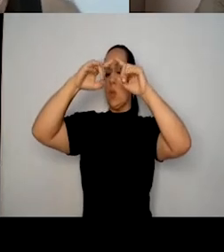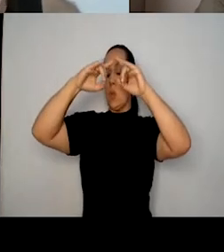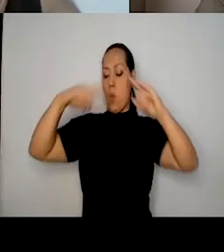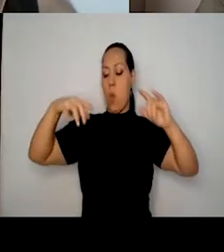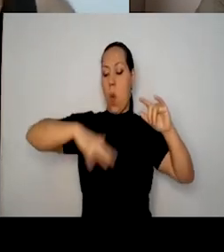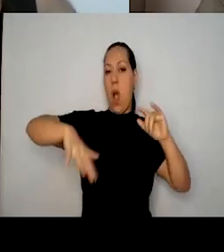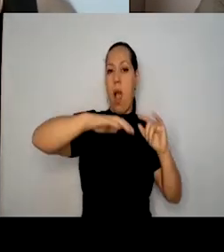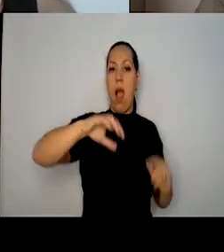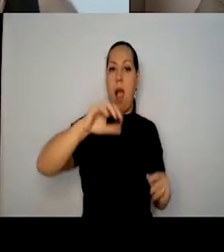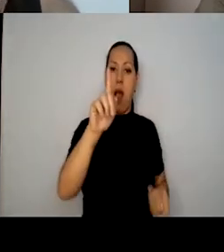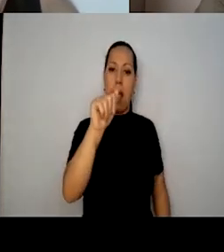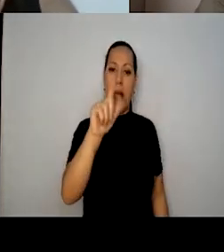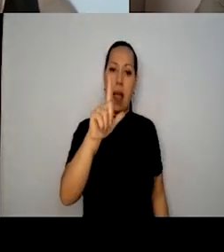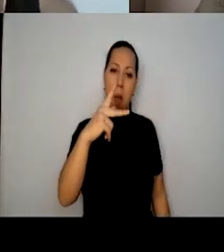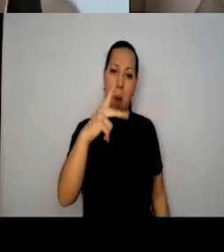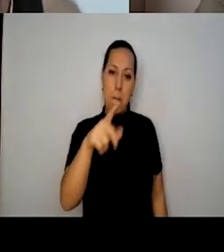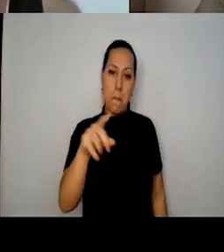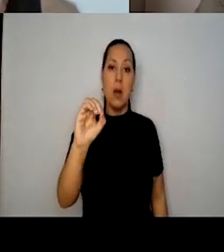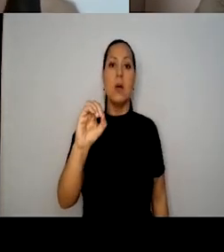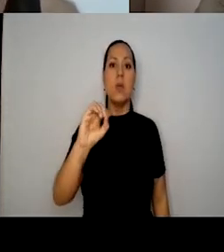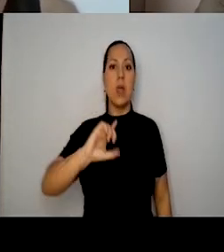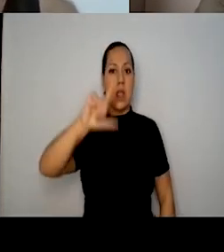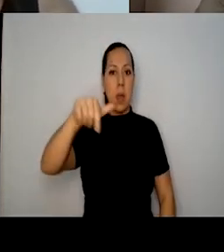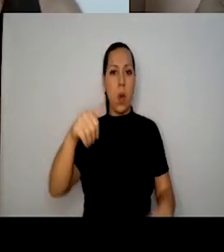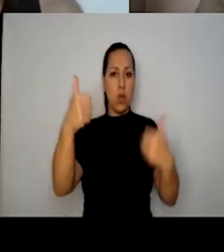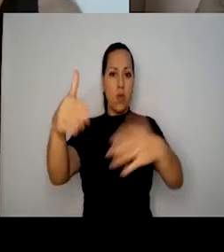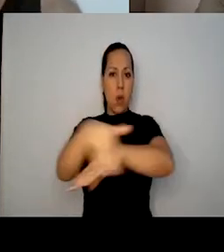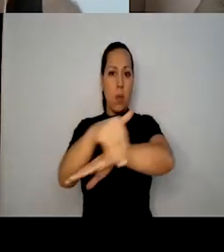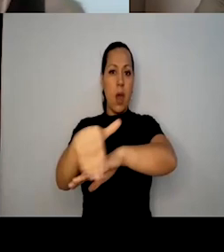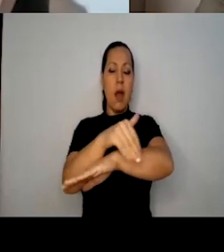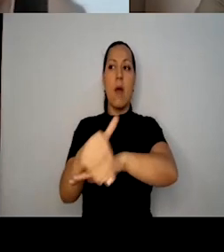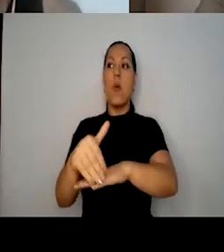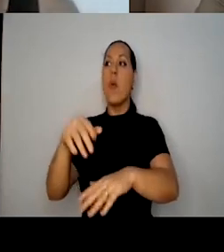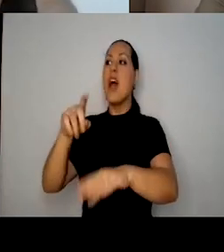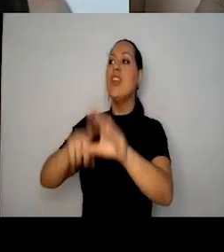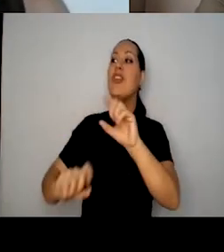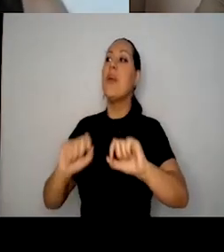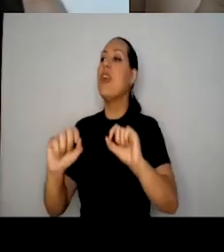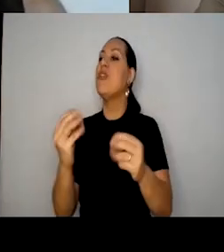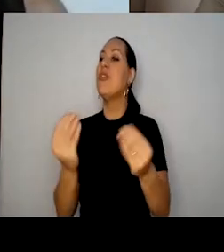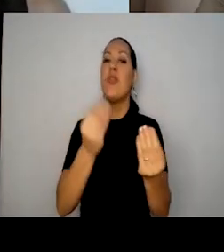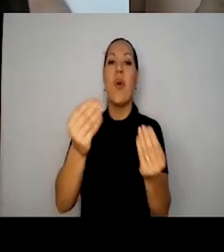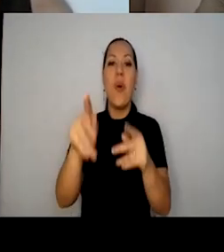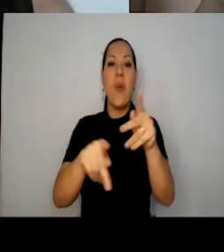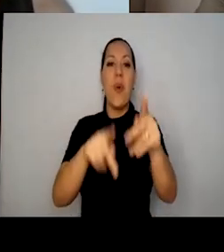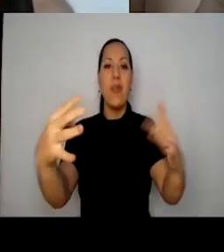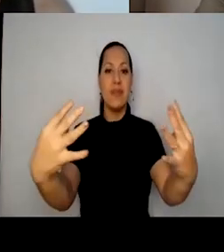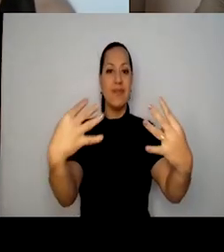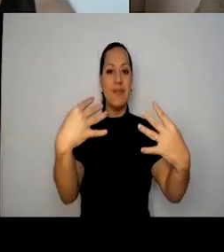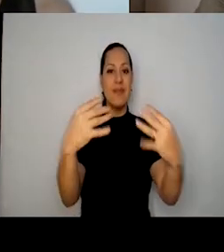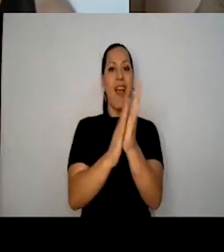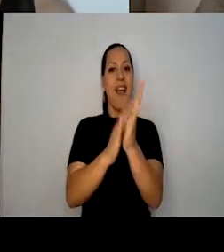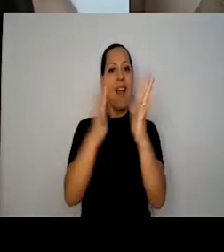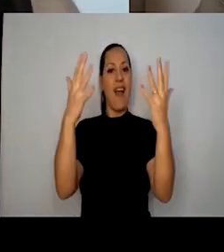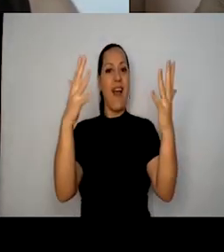dessas coisas que a gente está construindo, porque ela vai depender muito da resposta do público que a gente imagina que eles vão ter. e